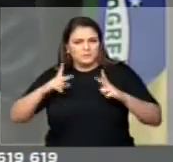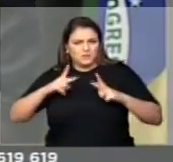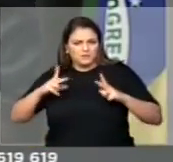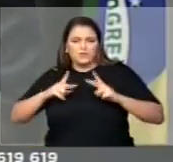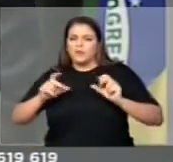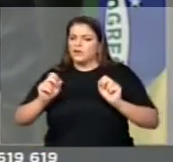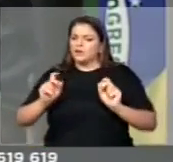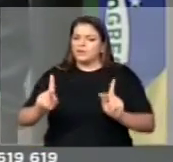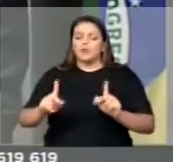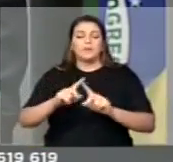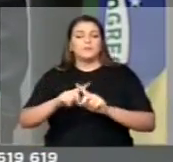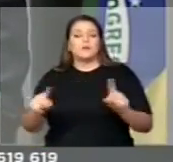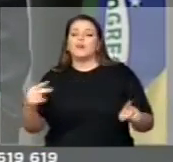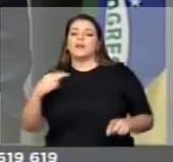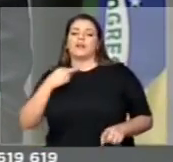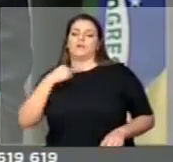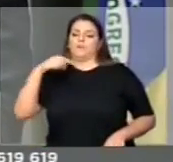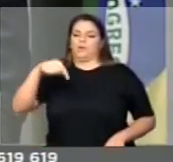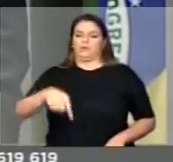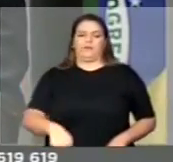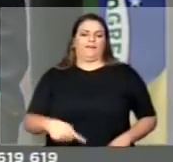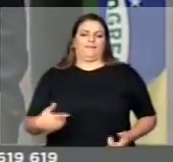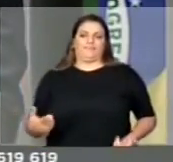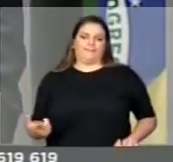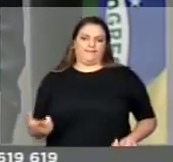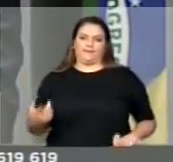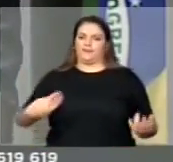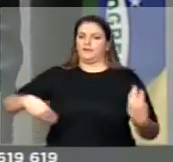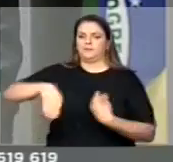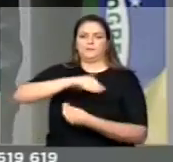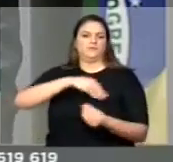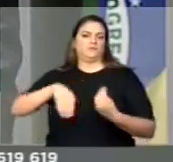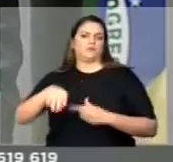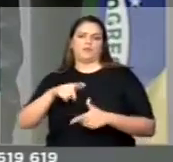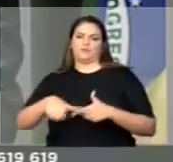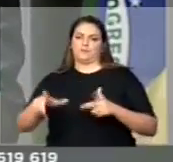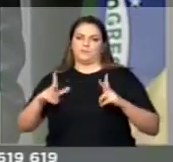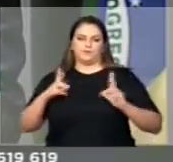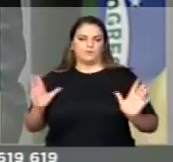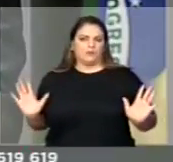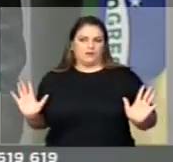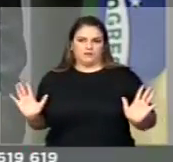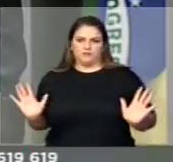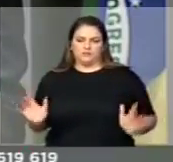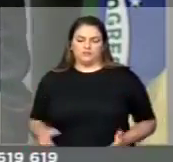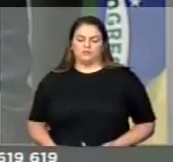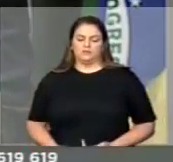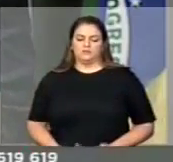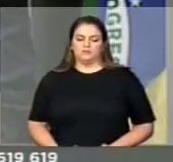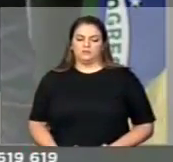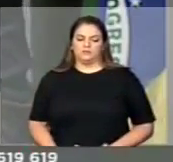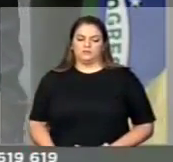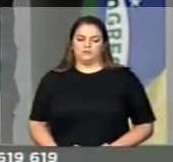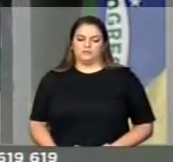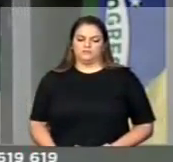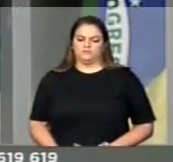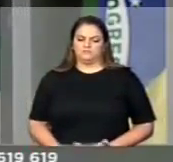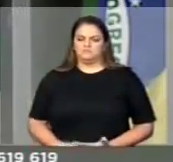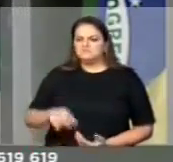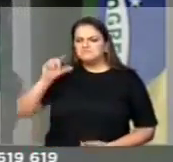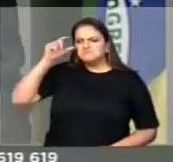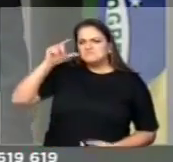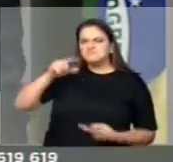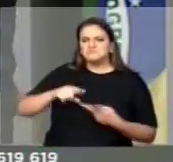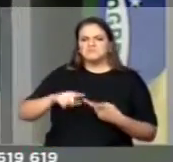país paguem pelos problemas desta pessoa. Seja Eduardo, seja